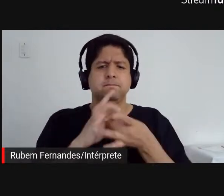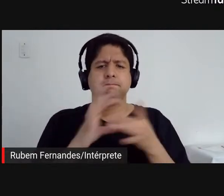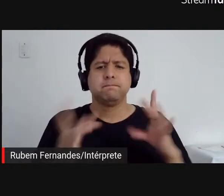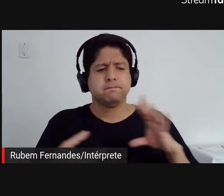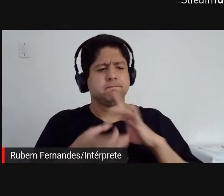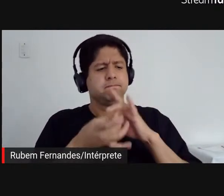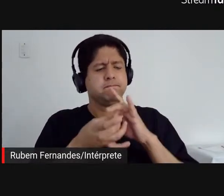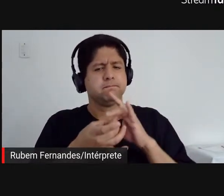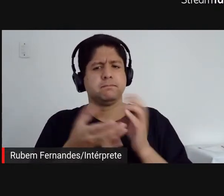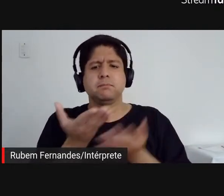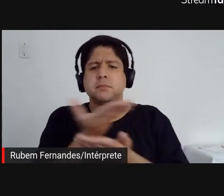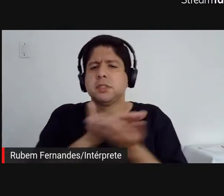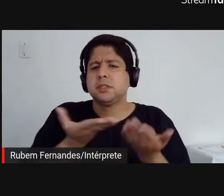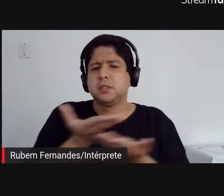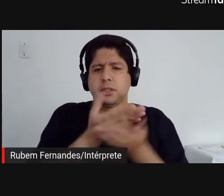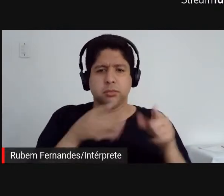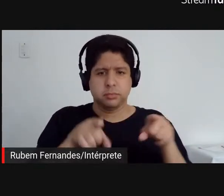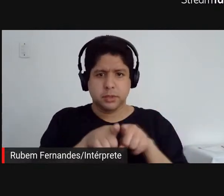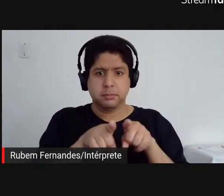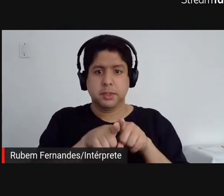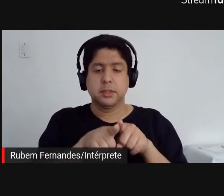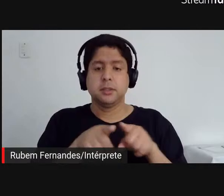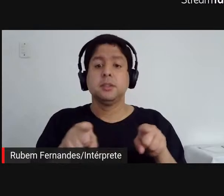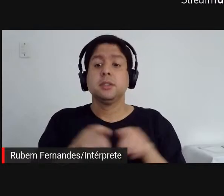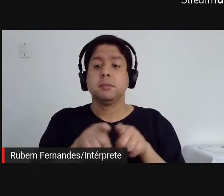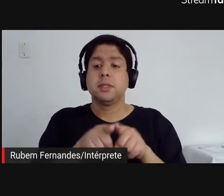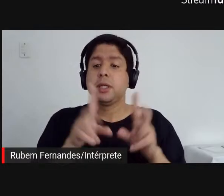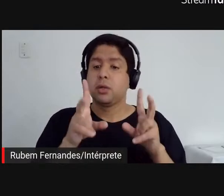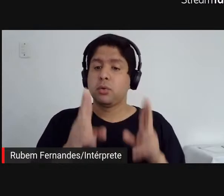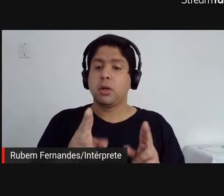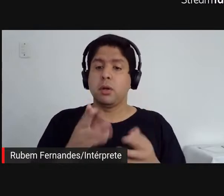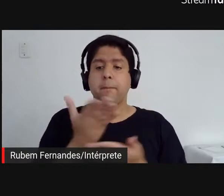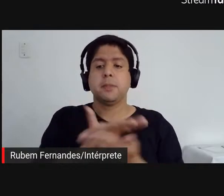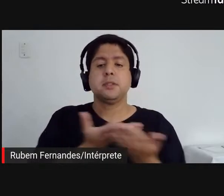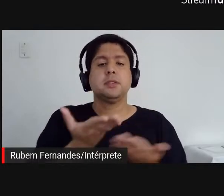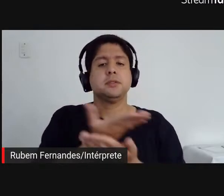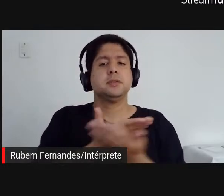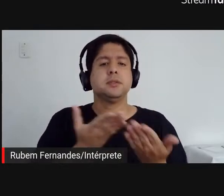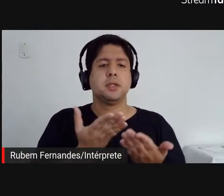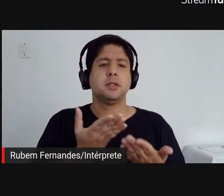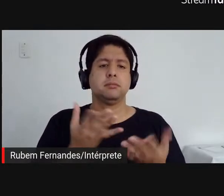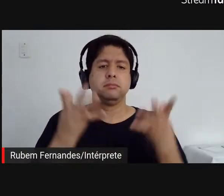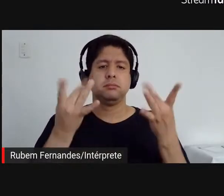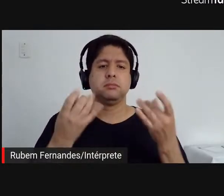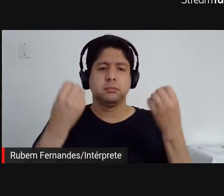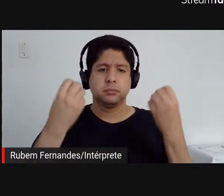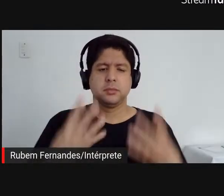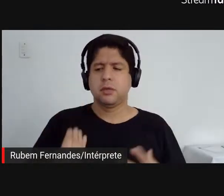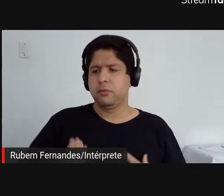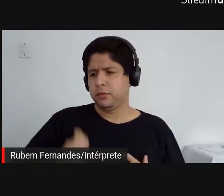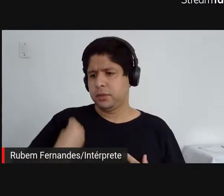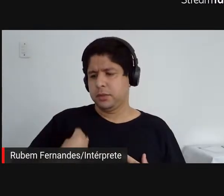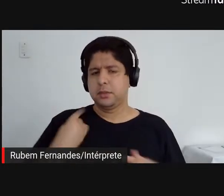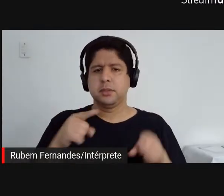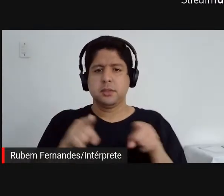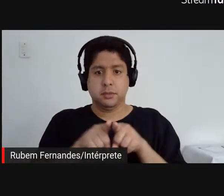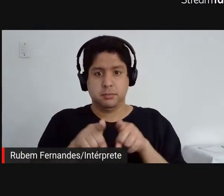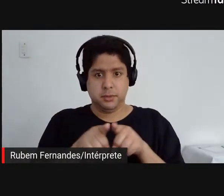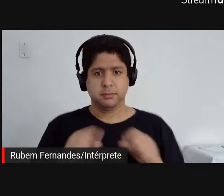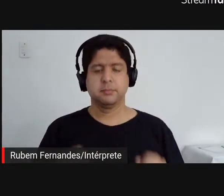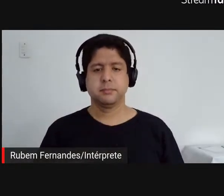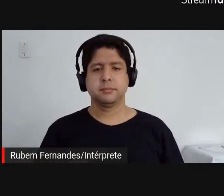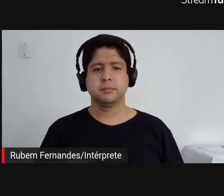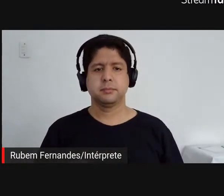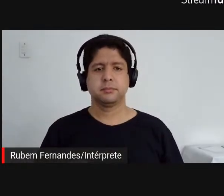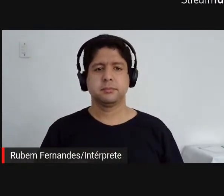mediação. E até mesmo quando a própria mediação fomenta essas vivências. Então, a gente